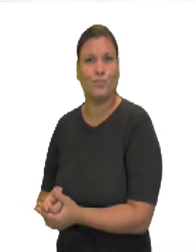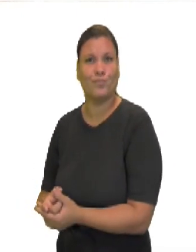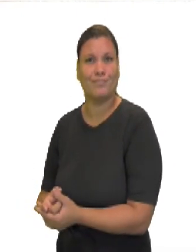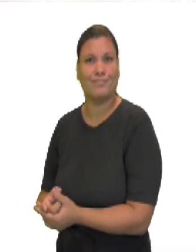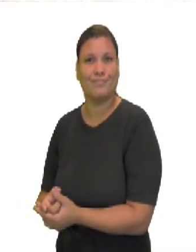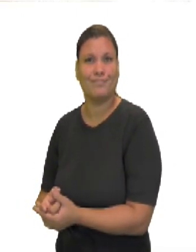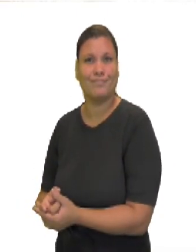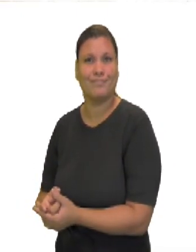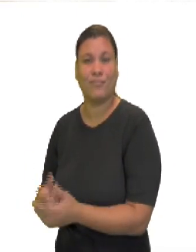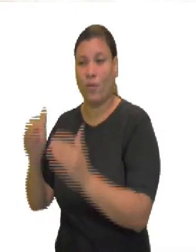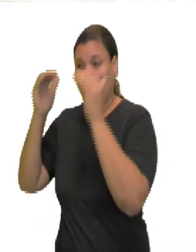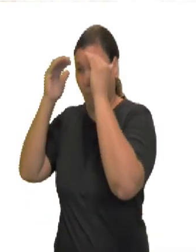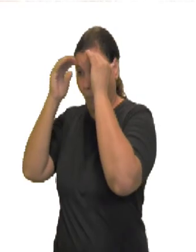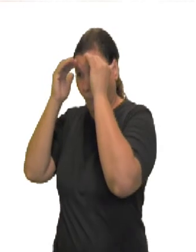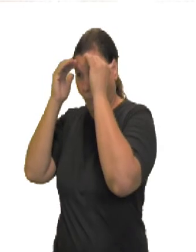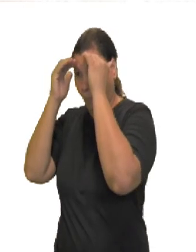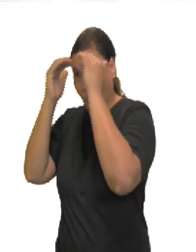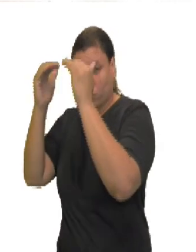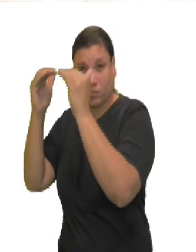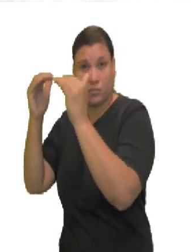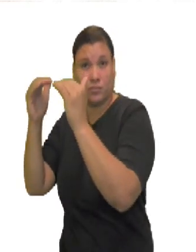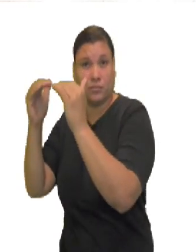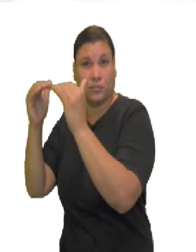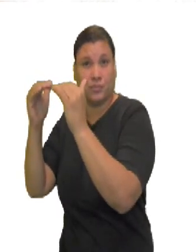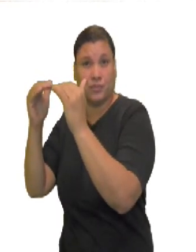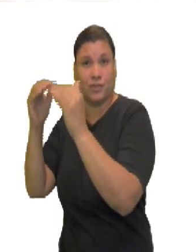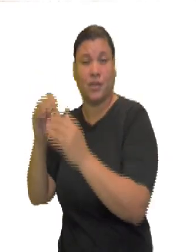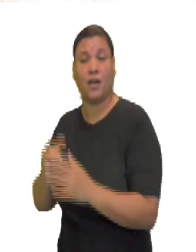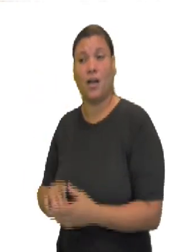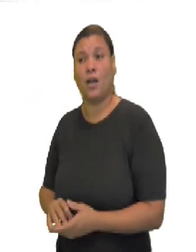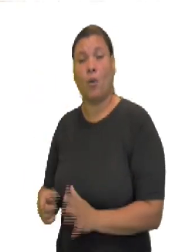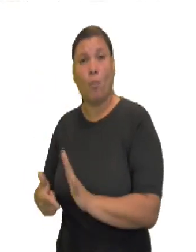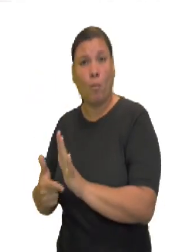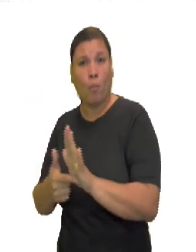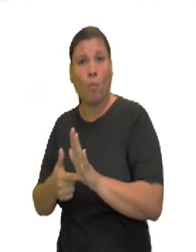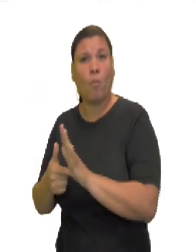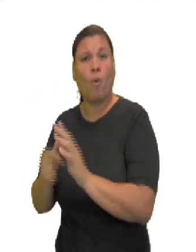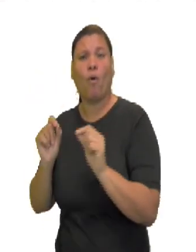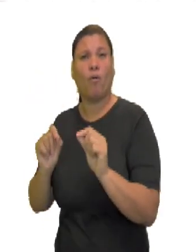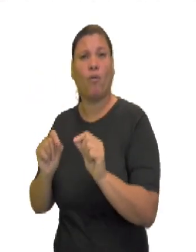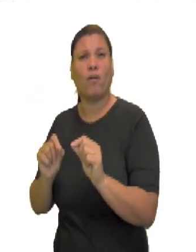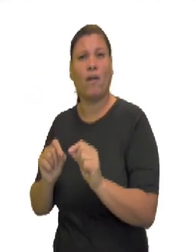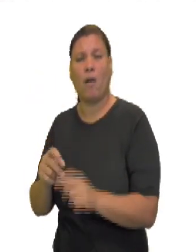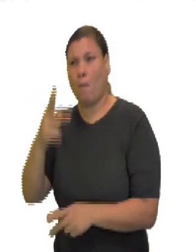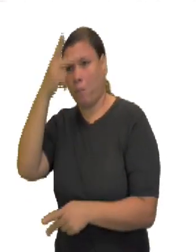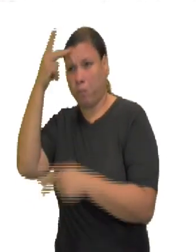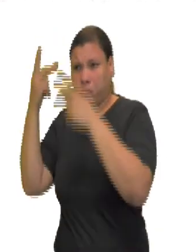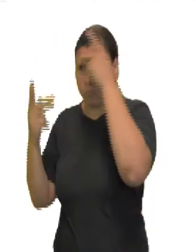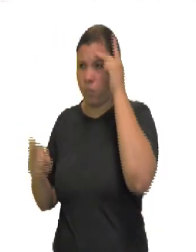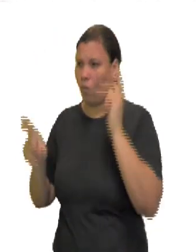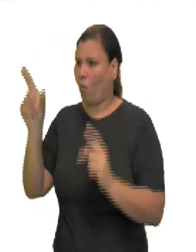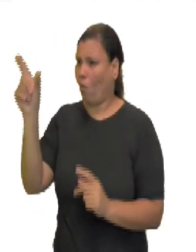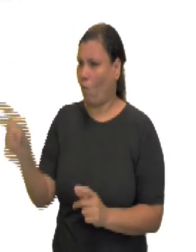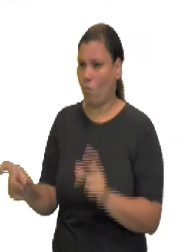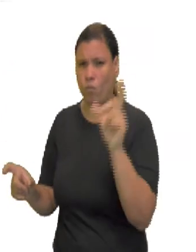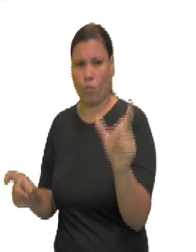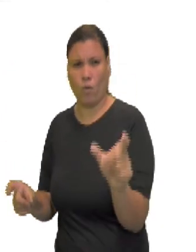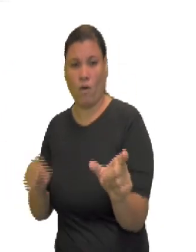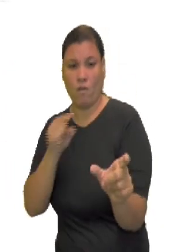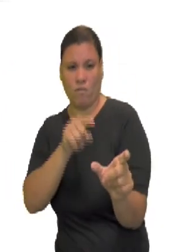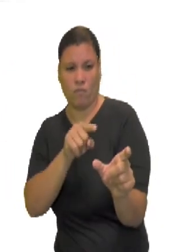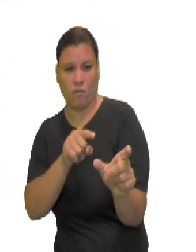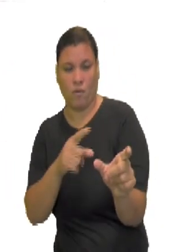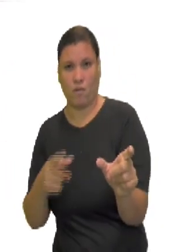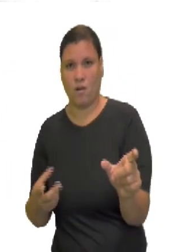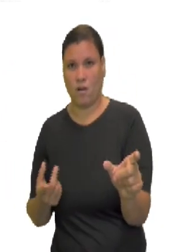obediência prolongada, define pessoas. Você é o que você consome. Esse